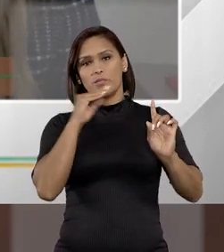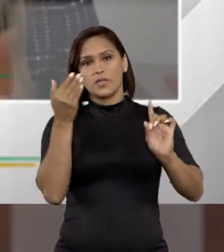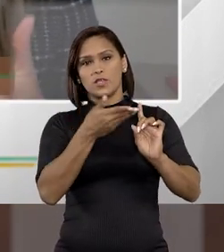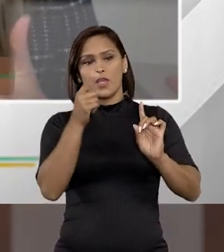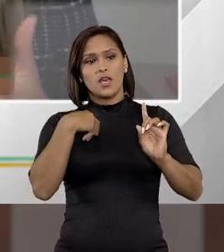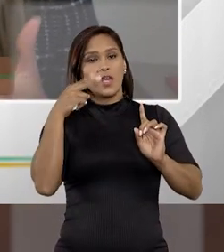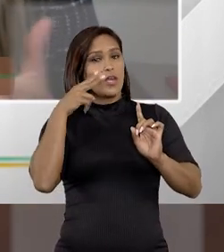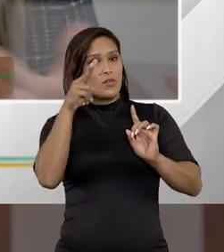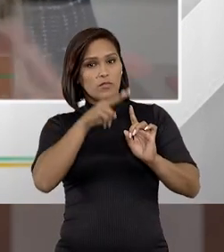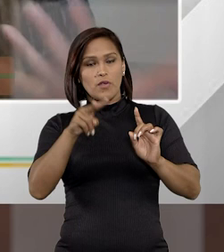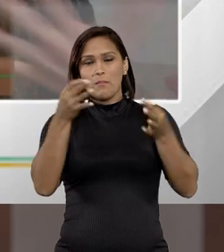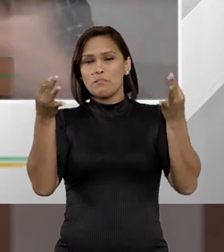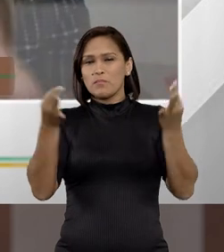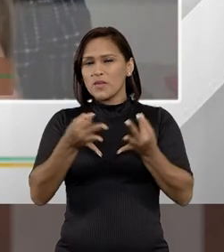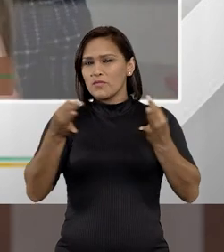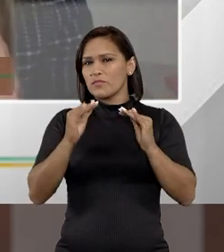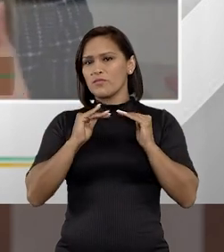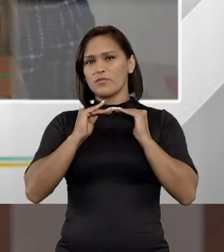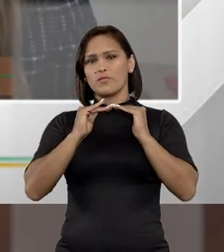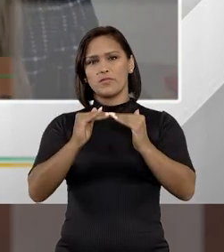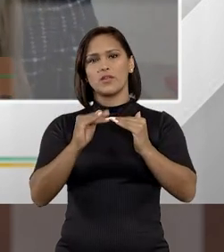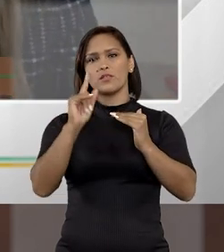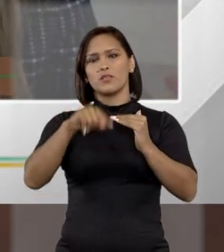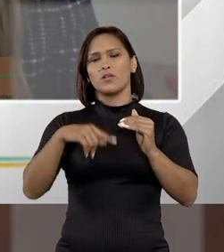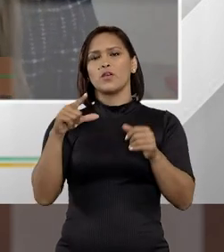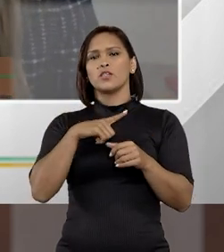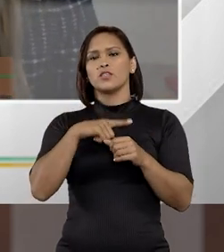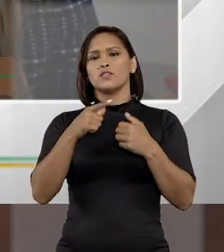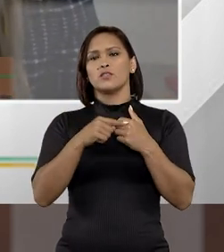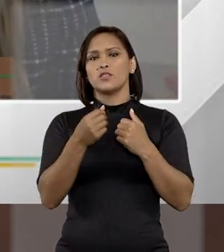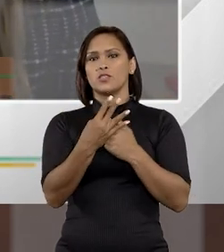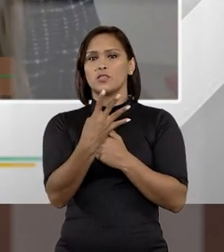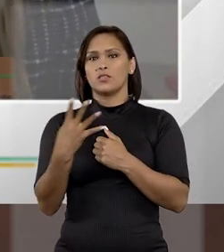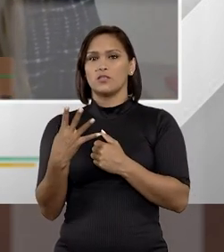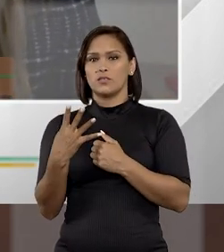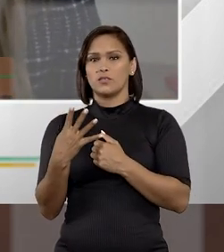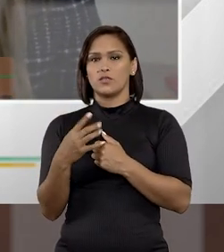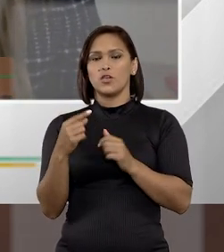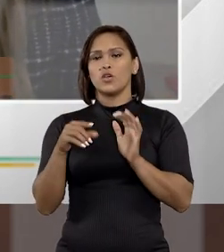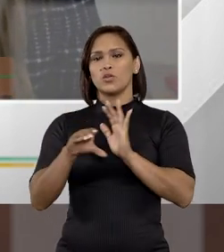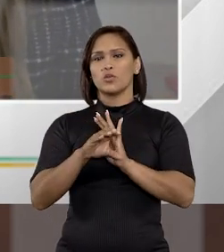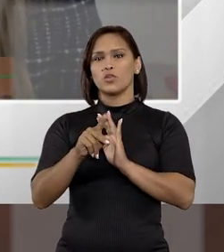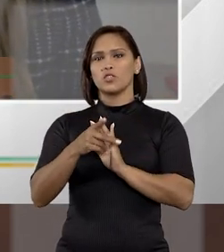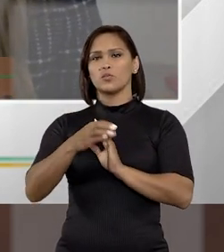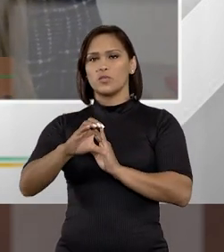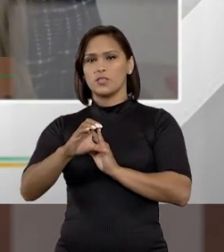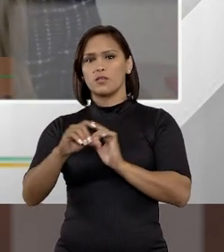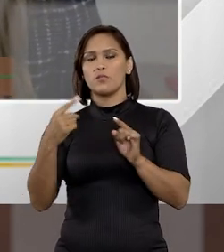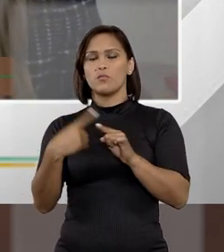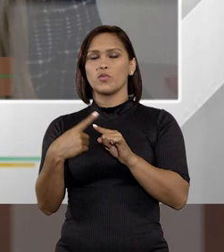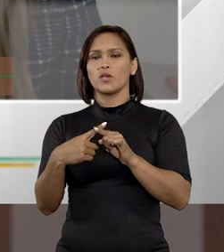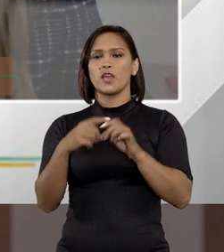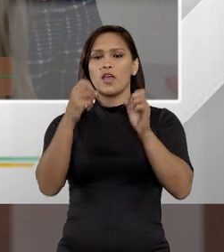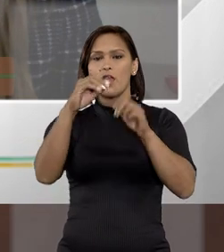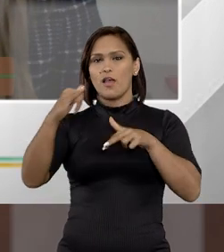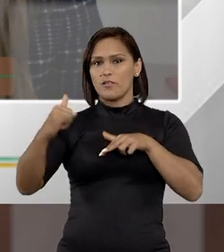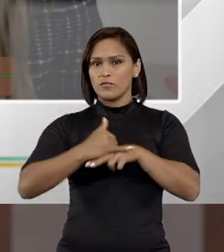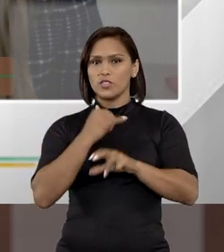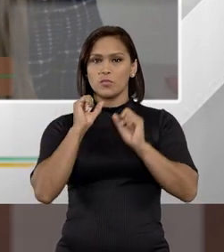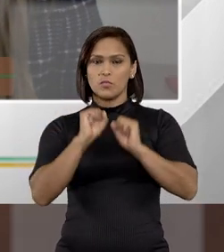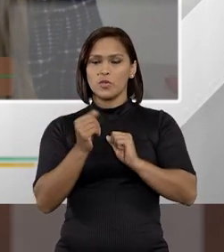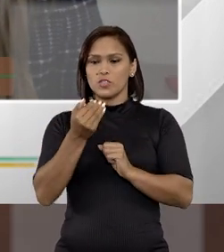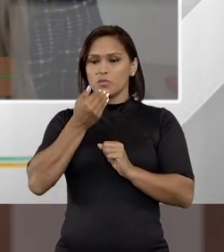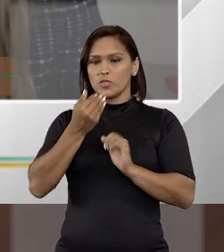e isso, na minha visão, está em perfeito acordo com o que a gente tem lá no artigo 14 do Código de Processo Penal, que diz que a vítima